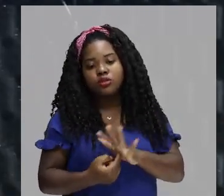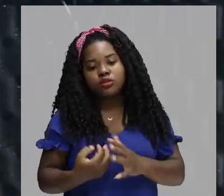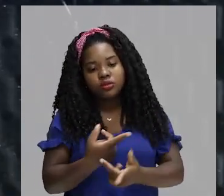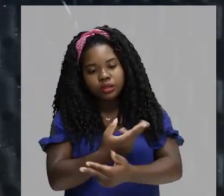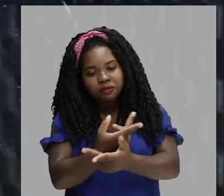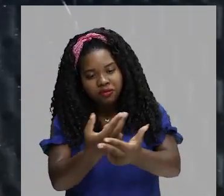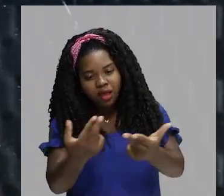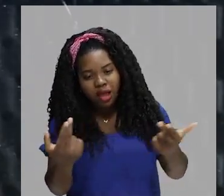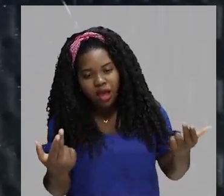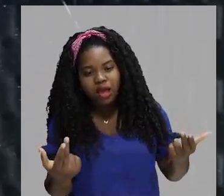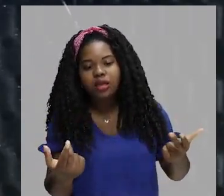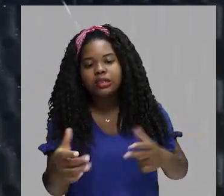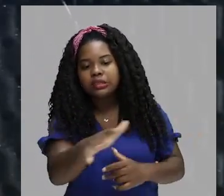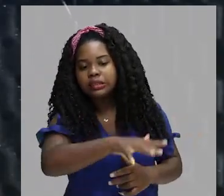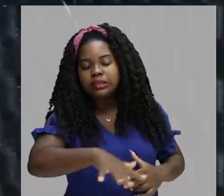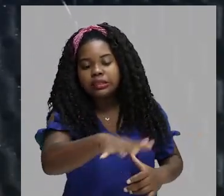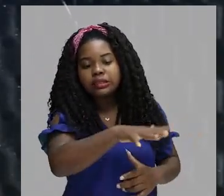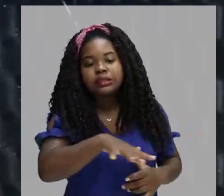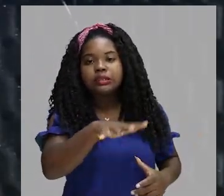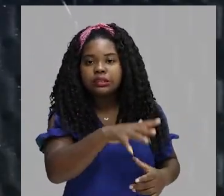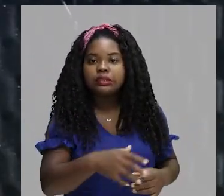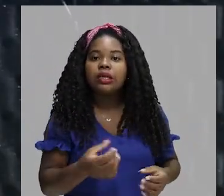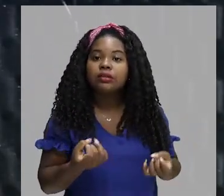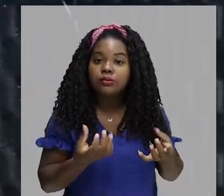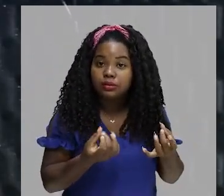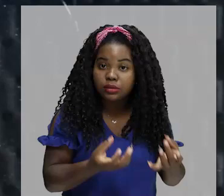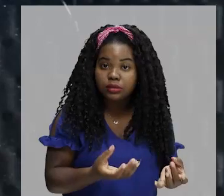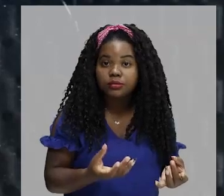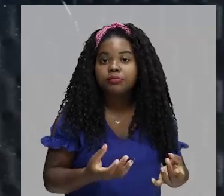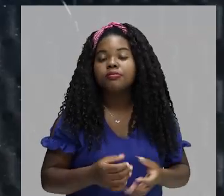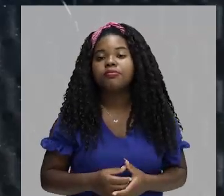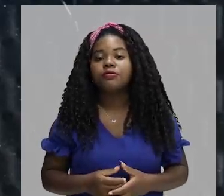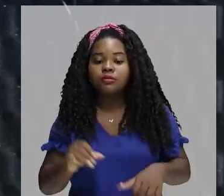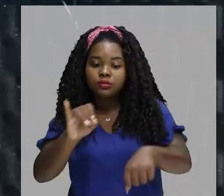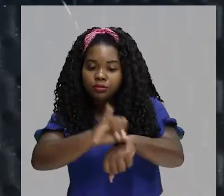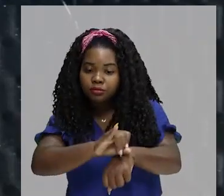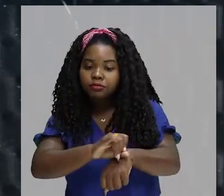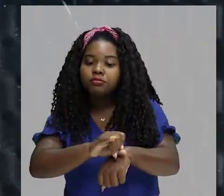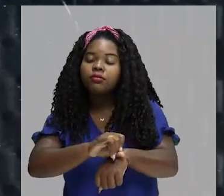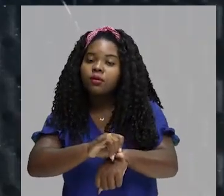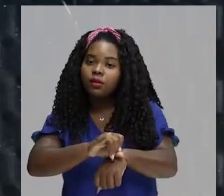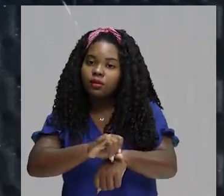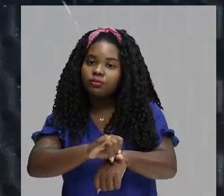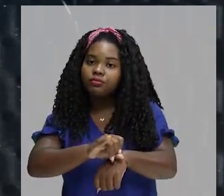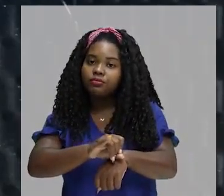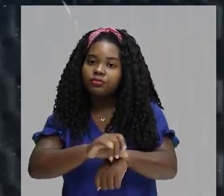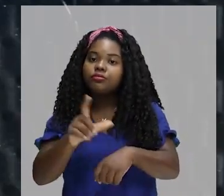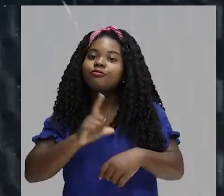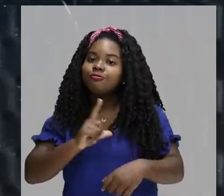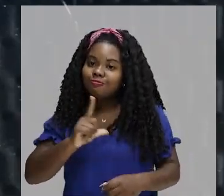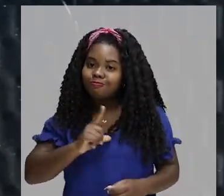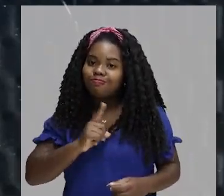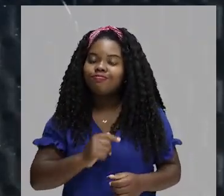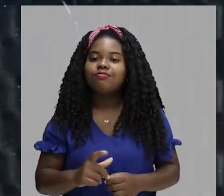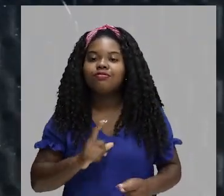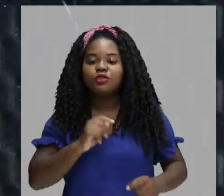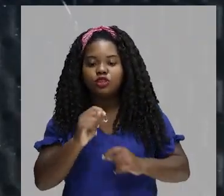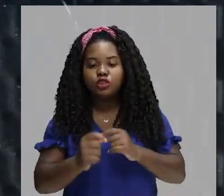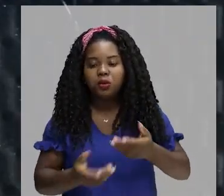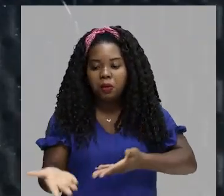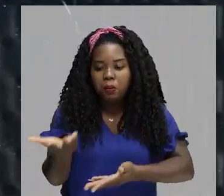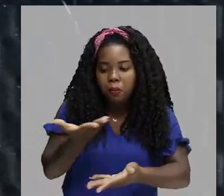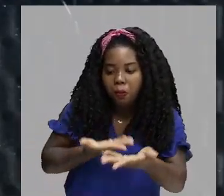mercados, como o mercado da capital azteca. Onde na própria capital azteca, você tem trocas